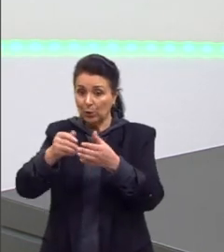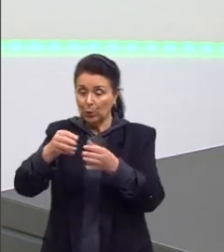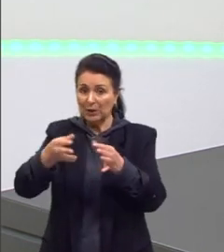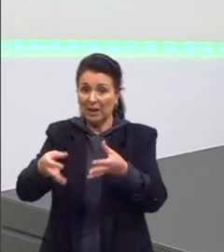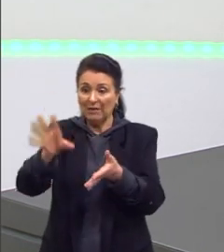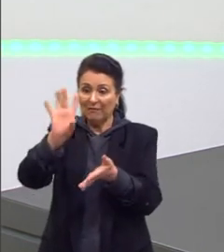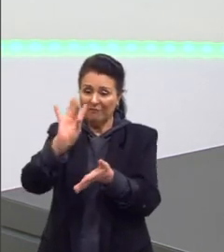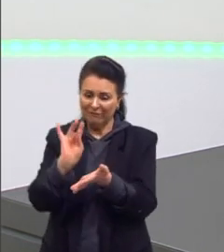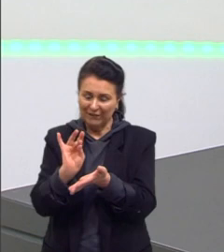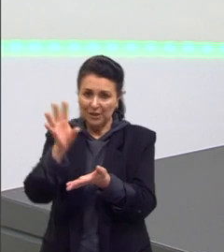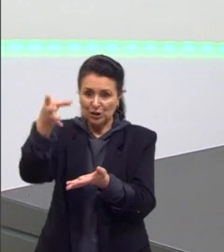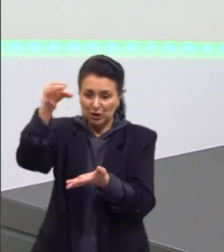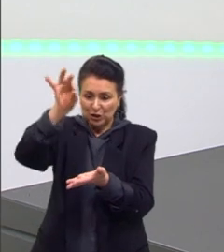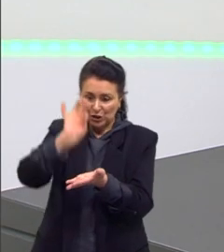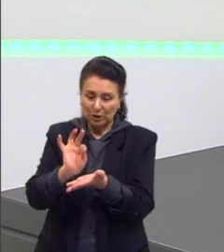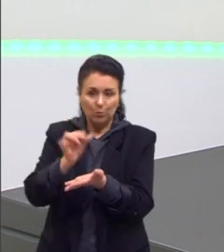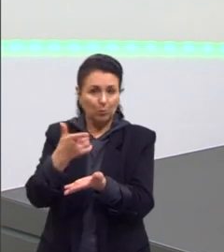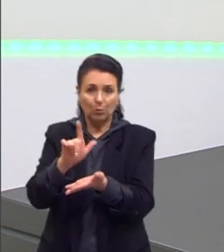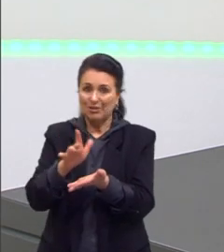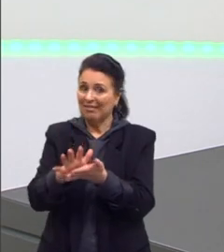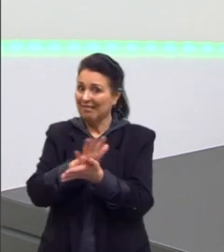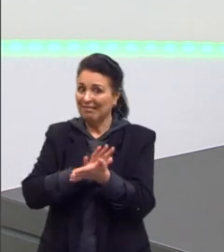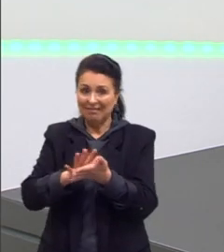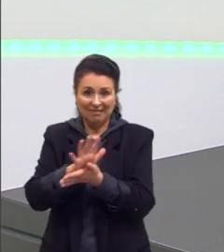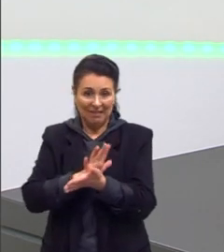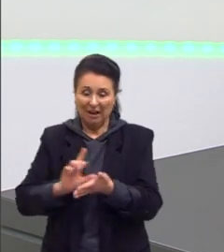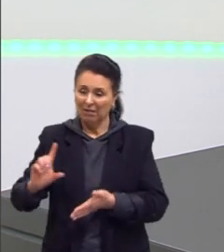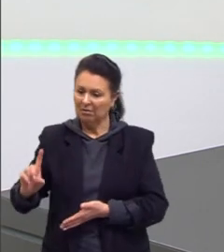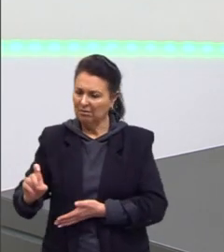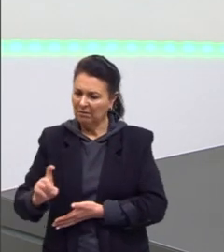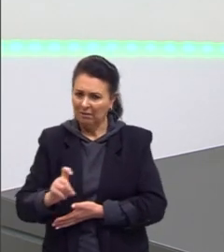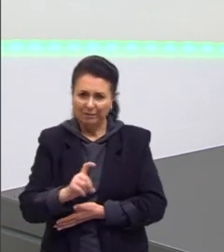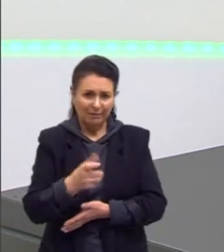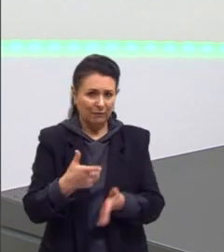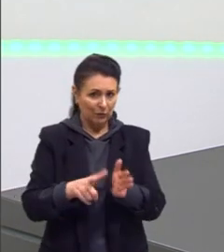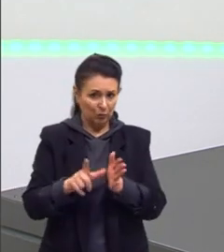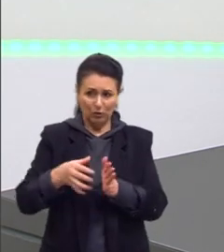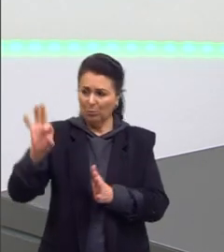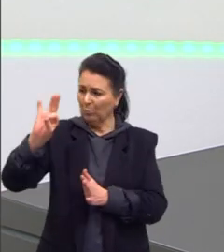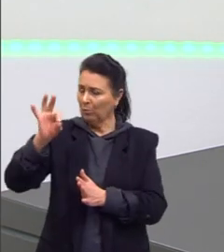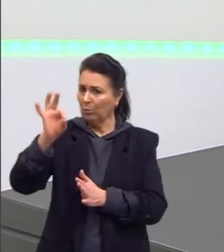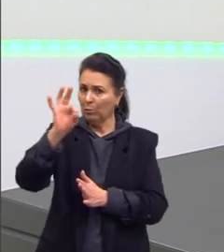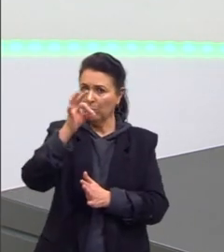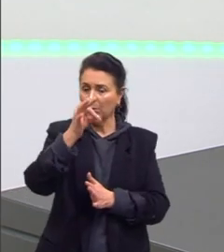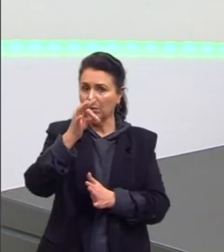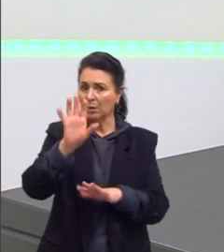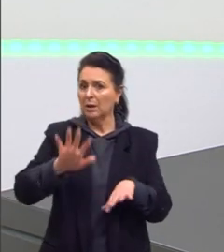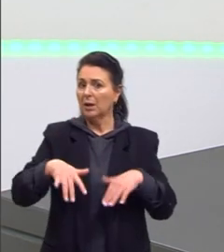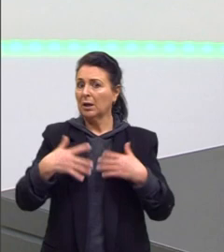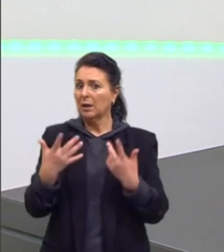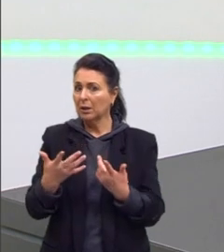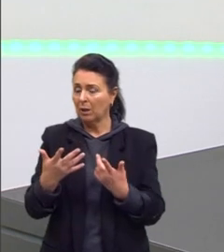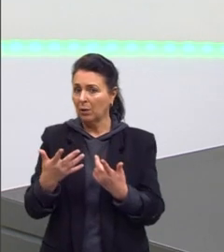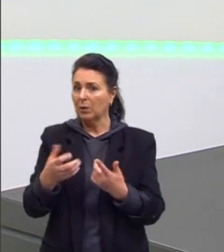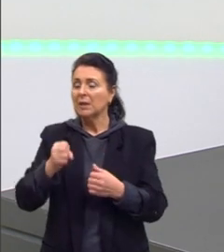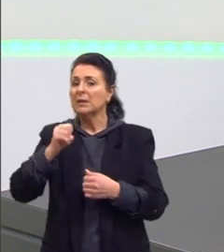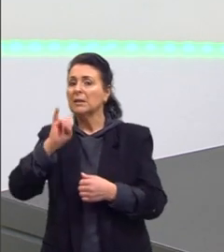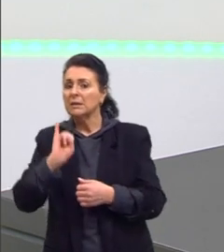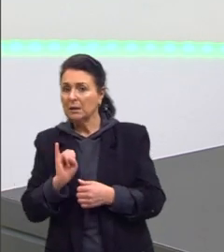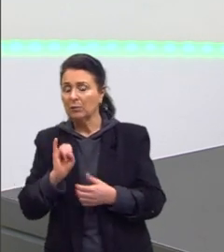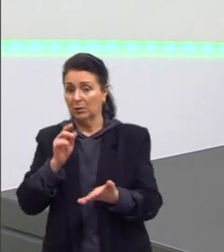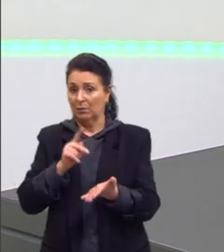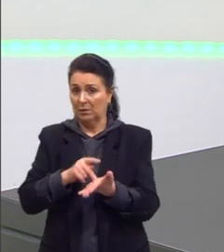fechadíssimo, não existia larva, não existia mosca, não existia nada. Então, se o princípio ativo fosse